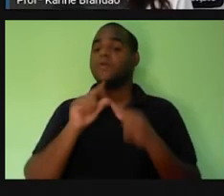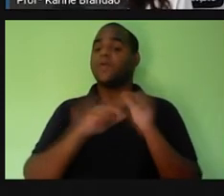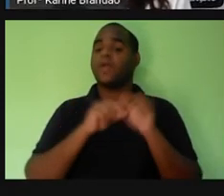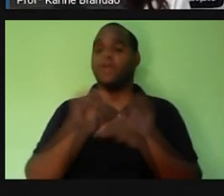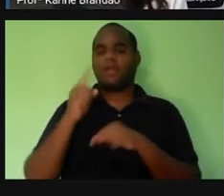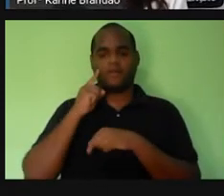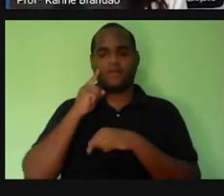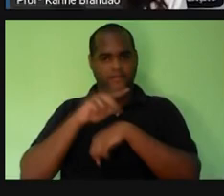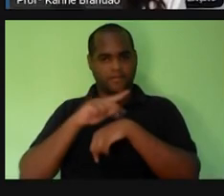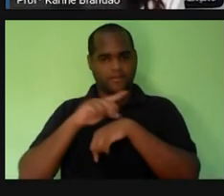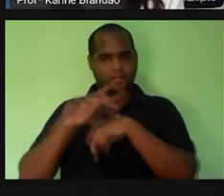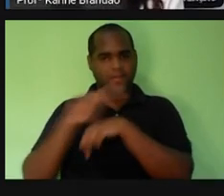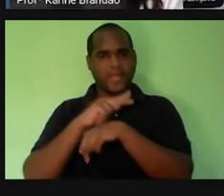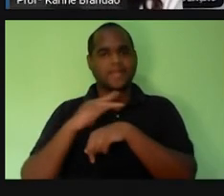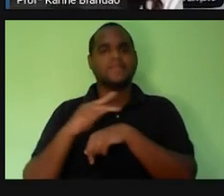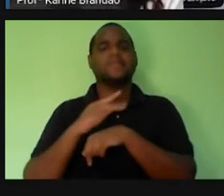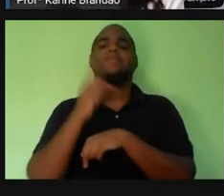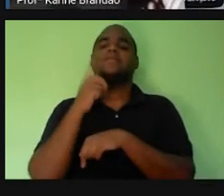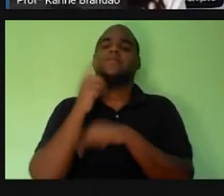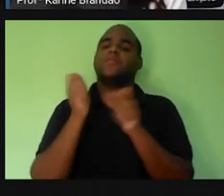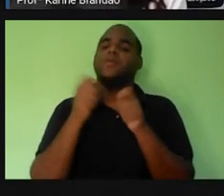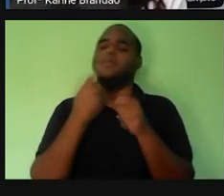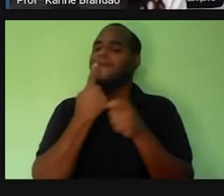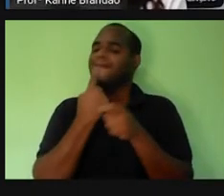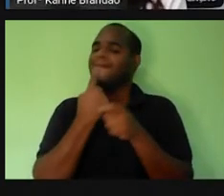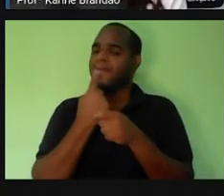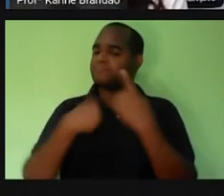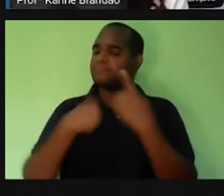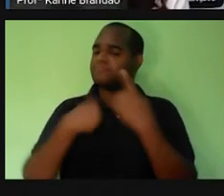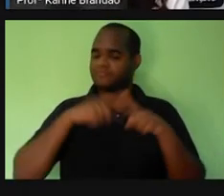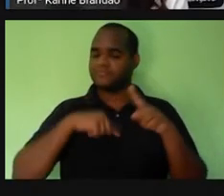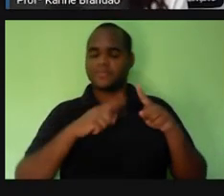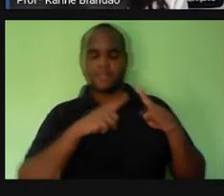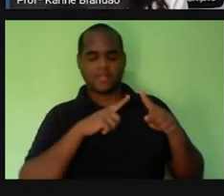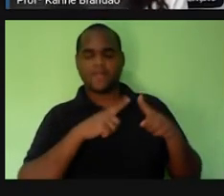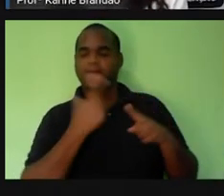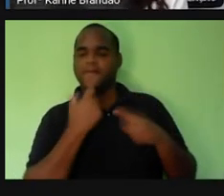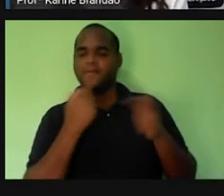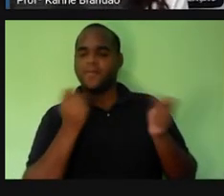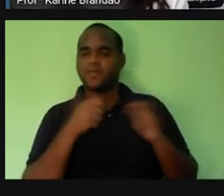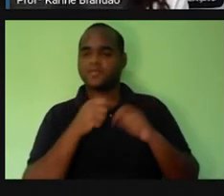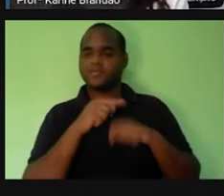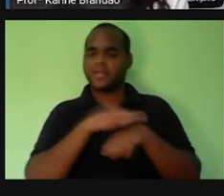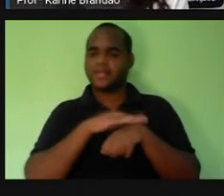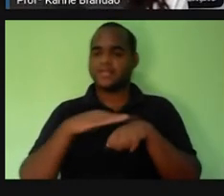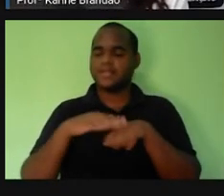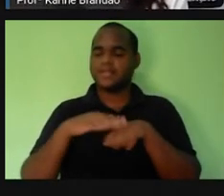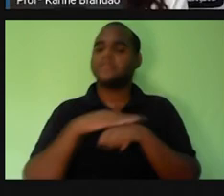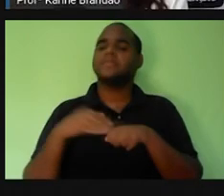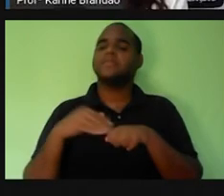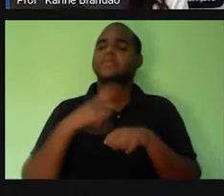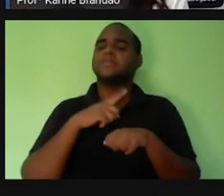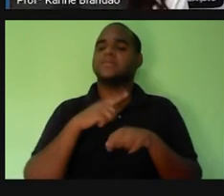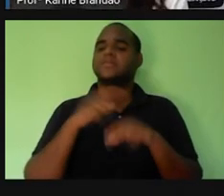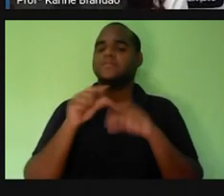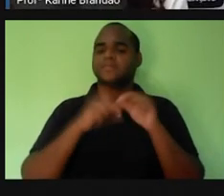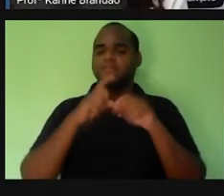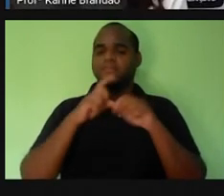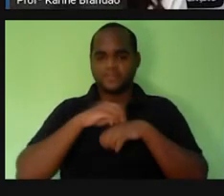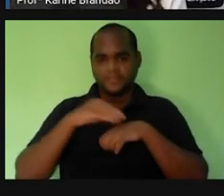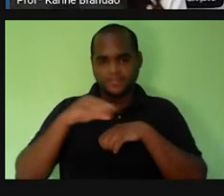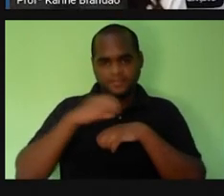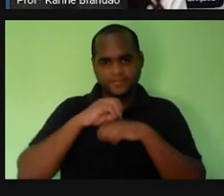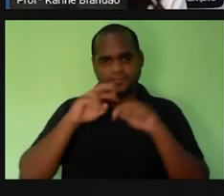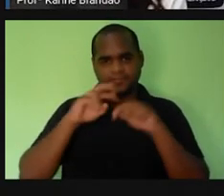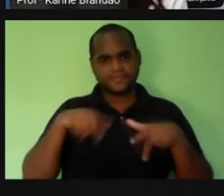que fazem parte do nosso tecido sanguíneo, conjuntivo sanguíneo, que é um tecido de quê? É um tecido de transporte e vai